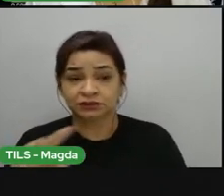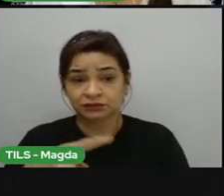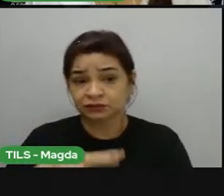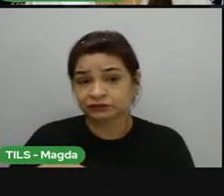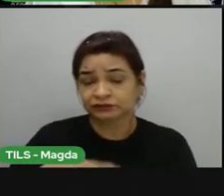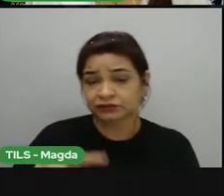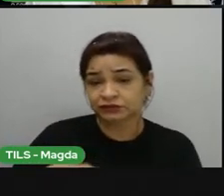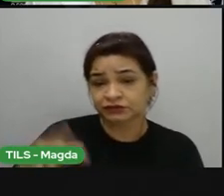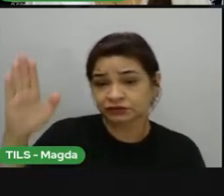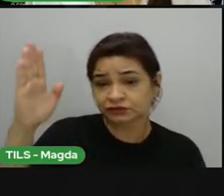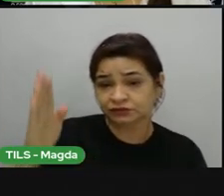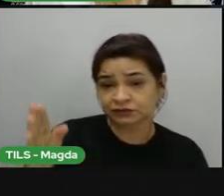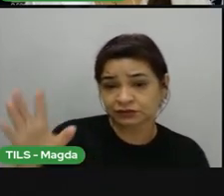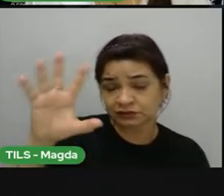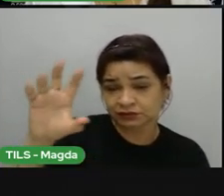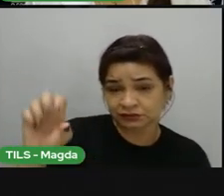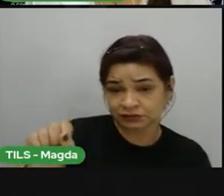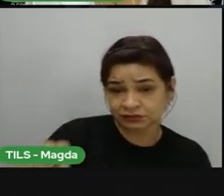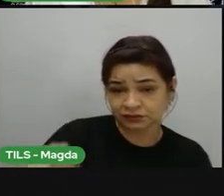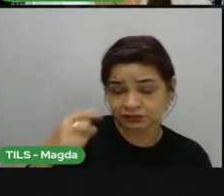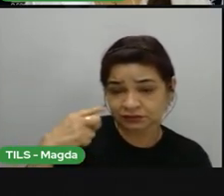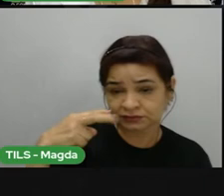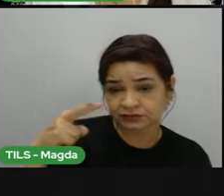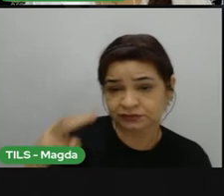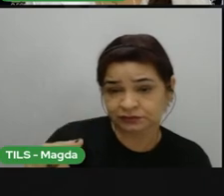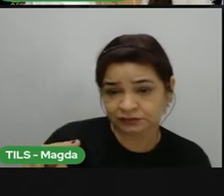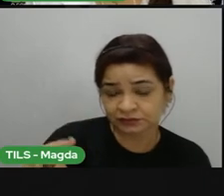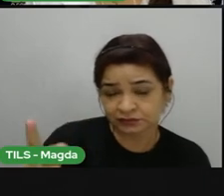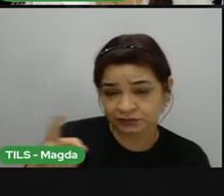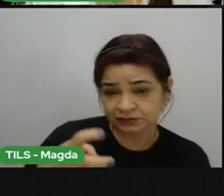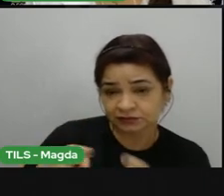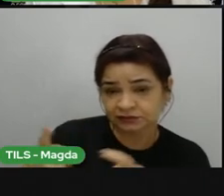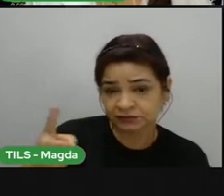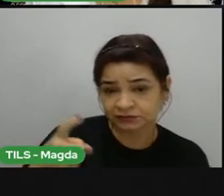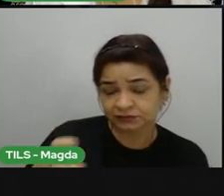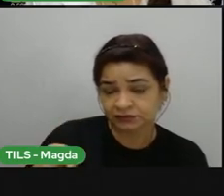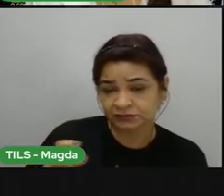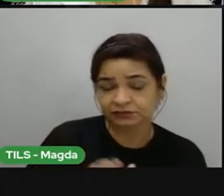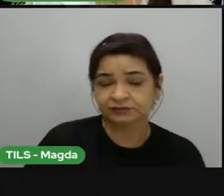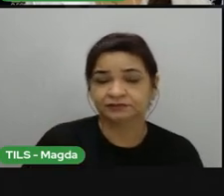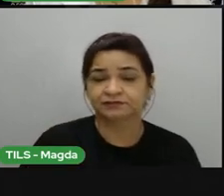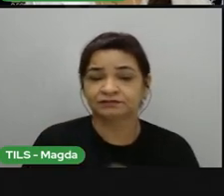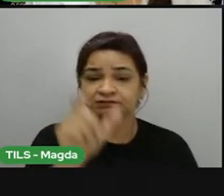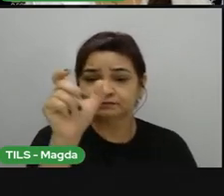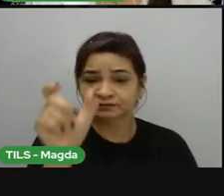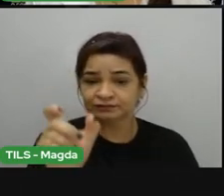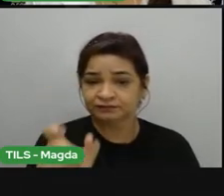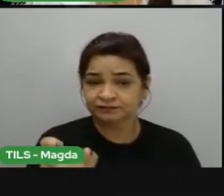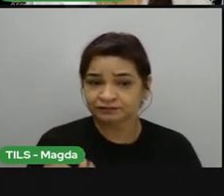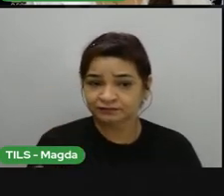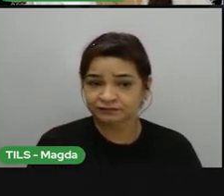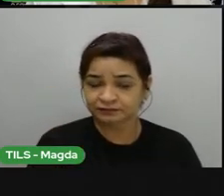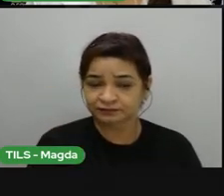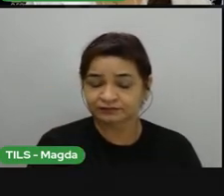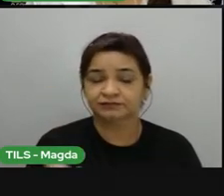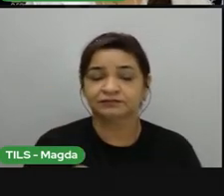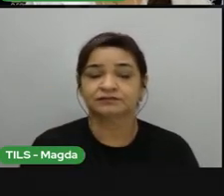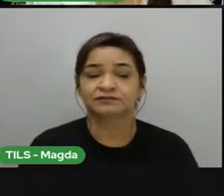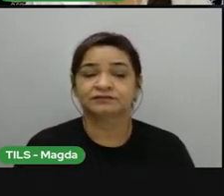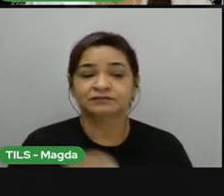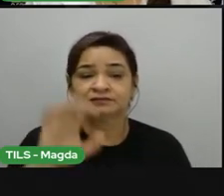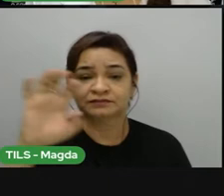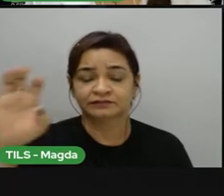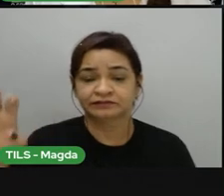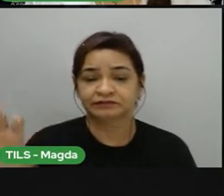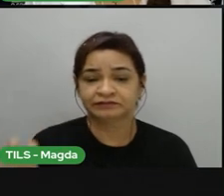Maranhão, Tocantins, Mato Grosso, Goiás, Mato Grosso do Sul, oeste de São Paulo, no centro-norte de Minas Gerais,